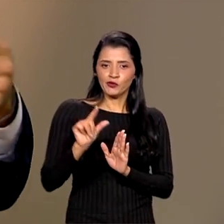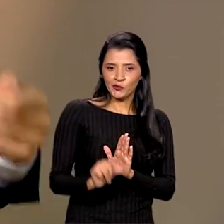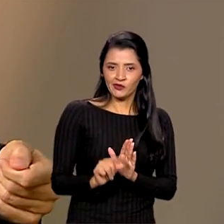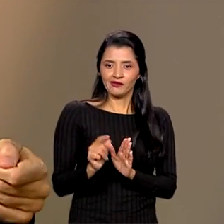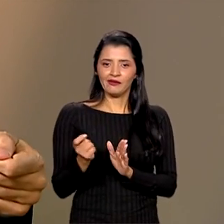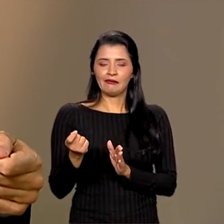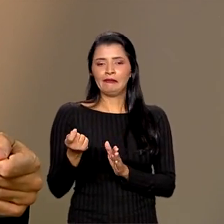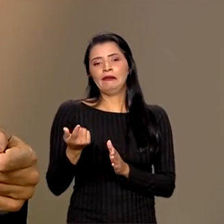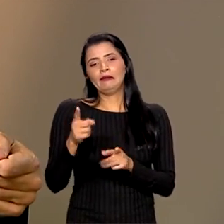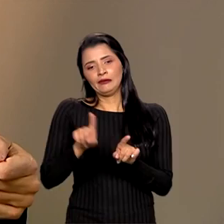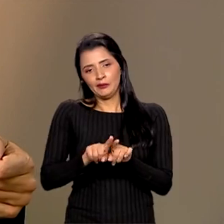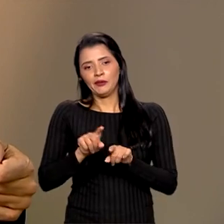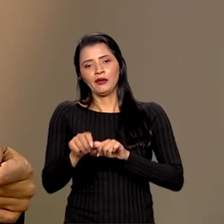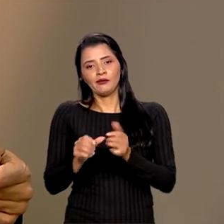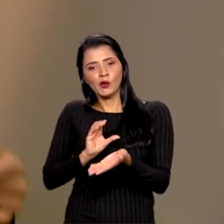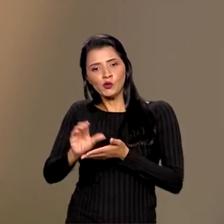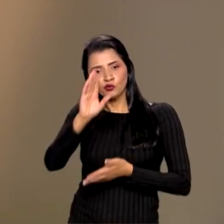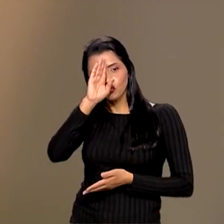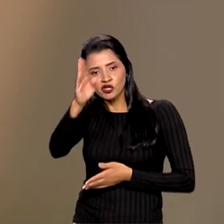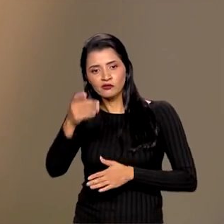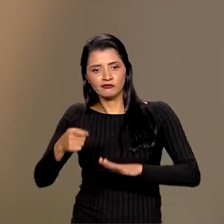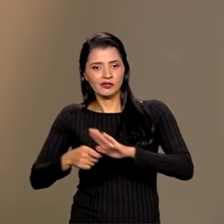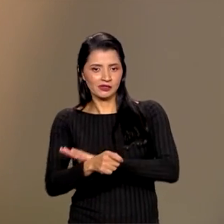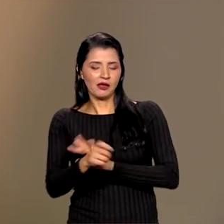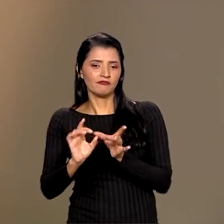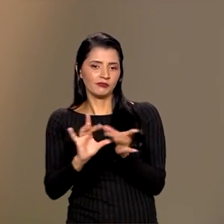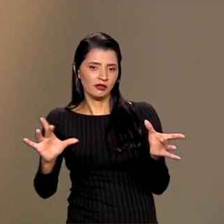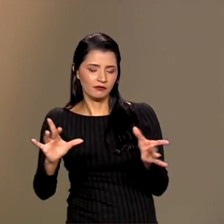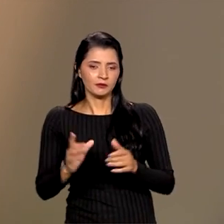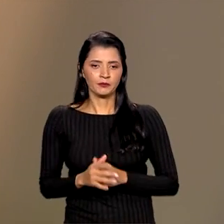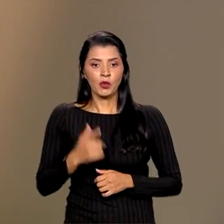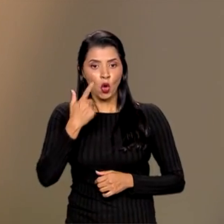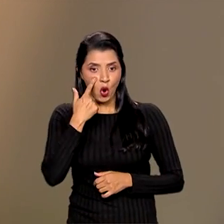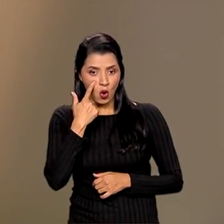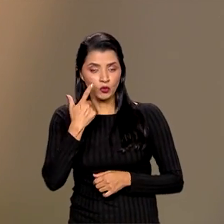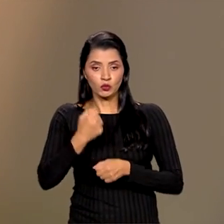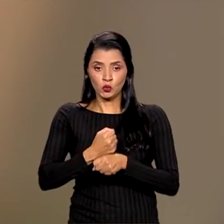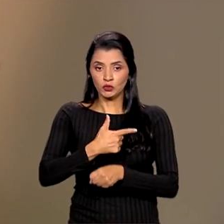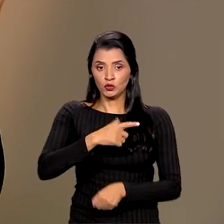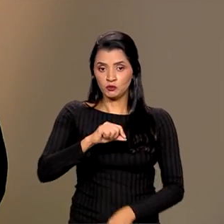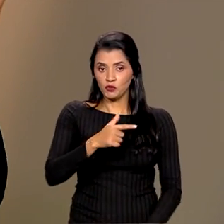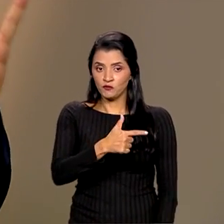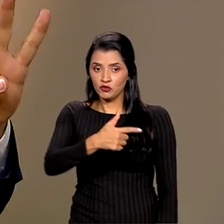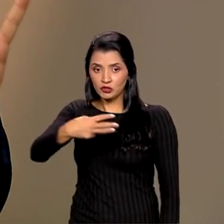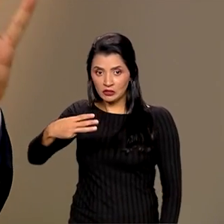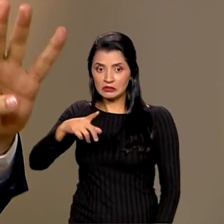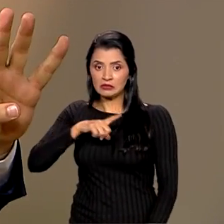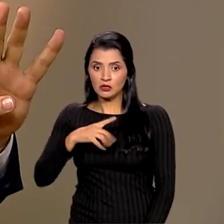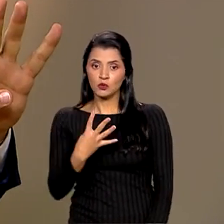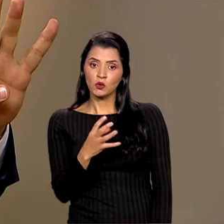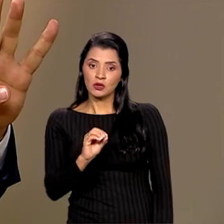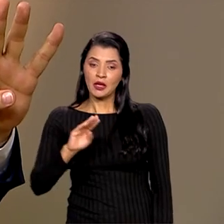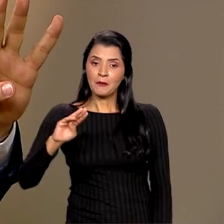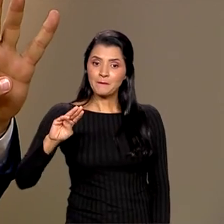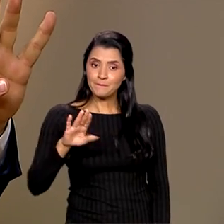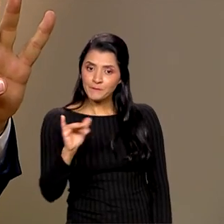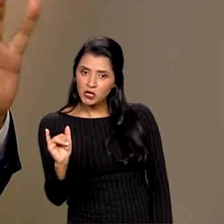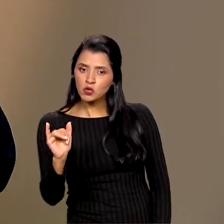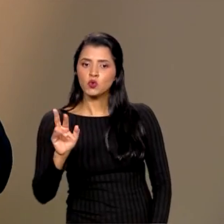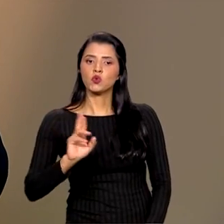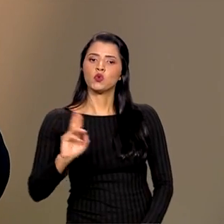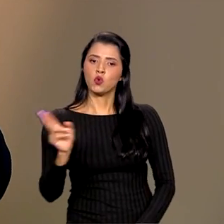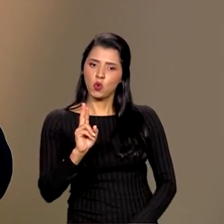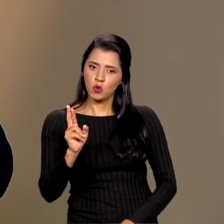dando recursos direto para o financiamento. Só para te dar um dado, em 2023, nós temos 40 bilhões de reais de